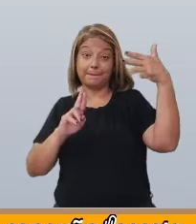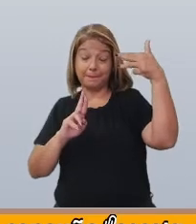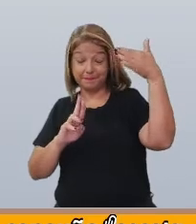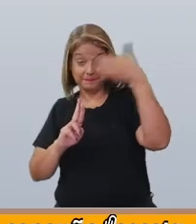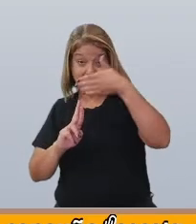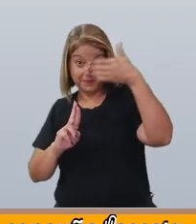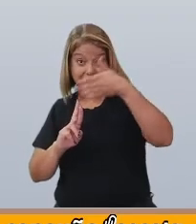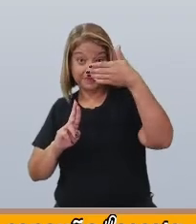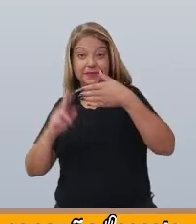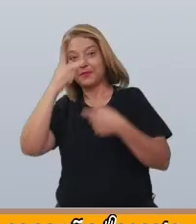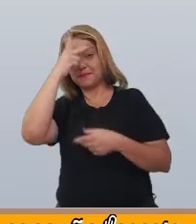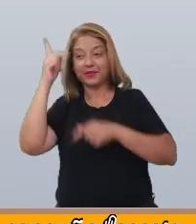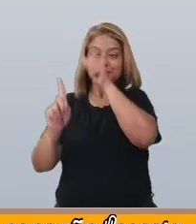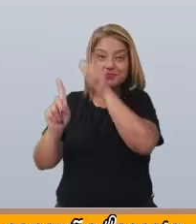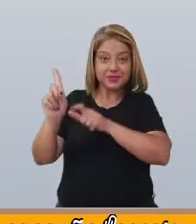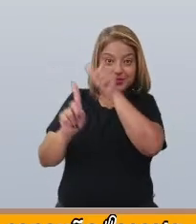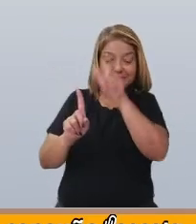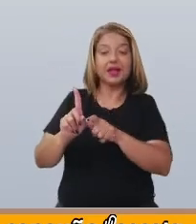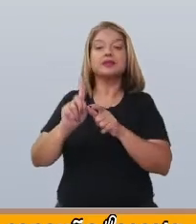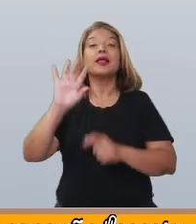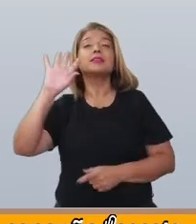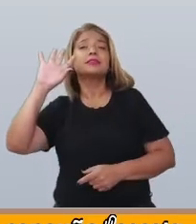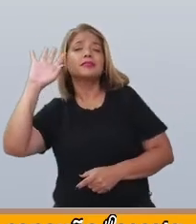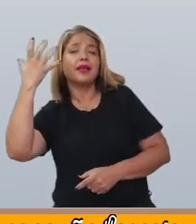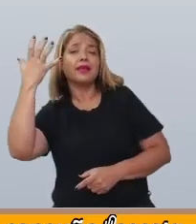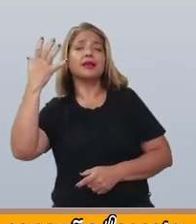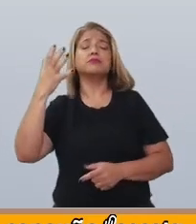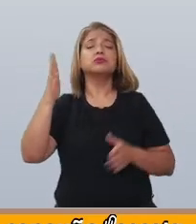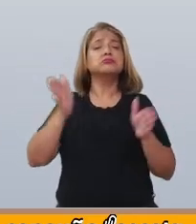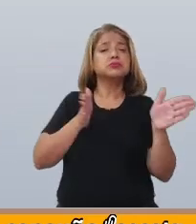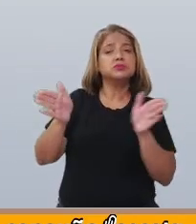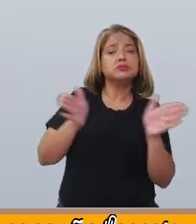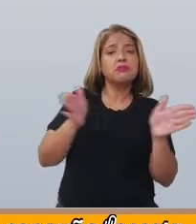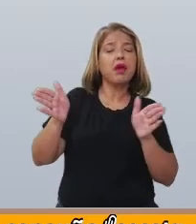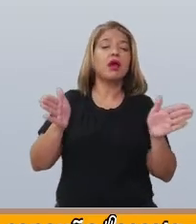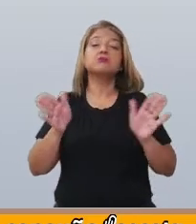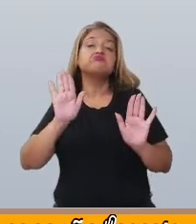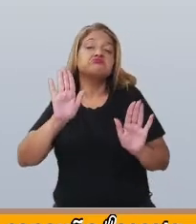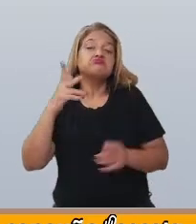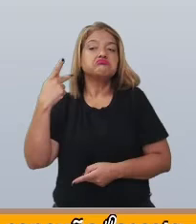e o espaço relacionam-se ao habitat delas.